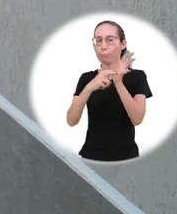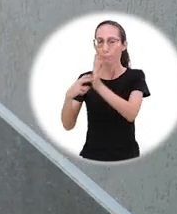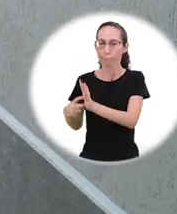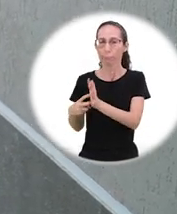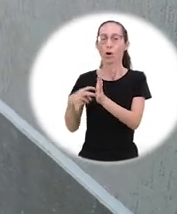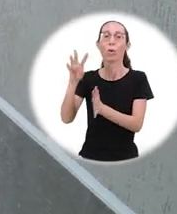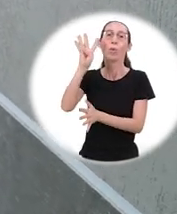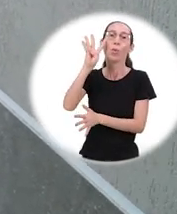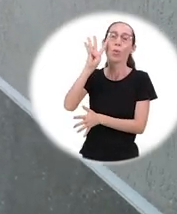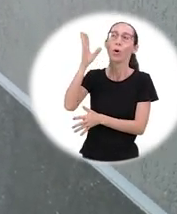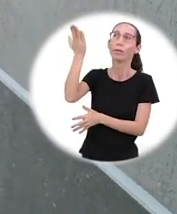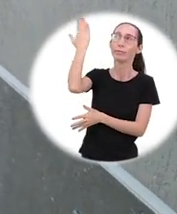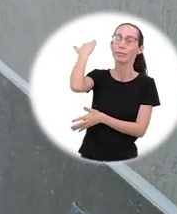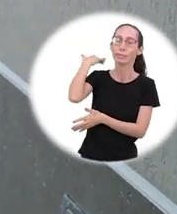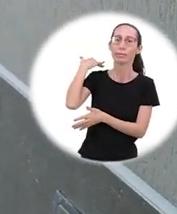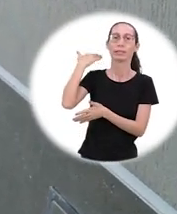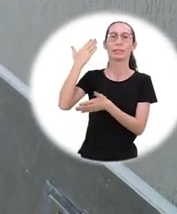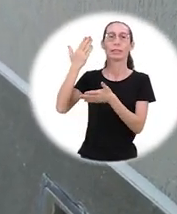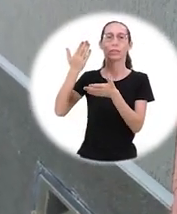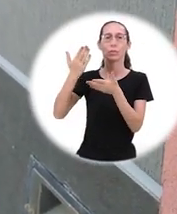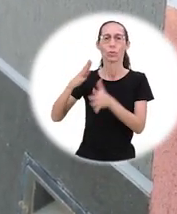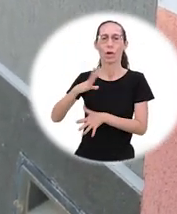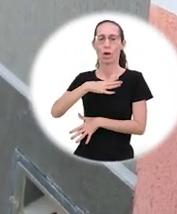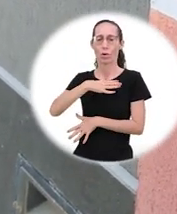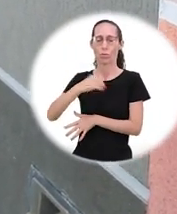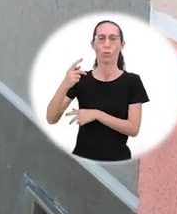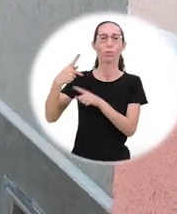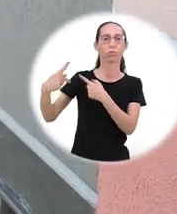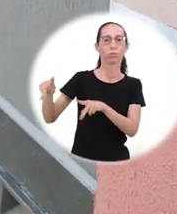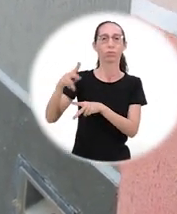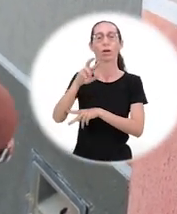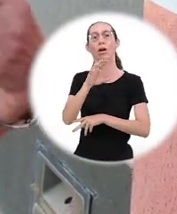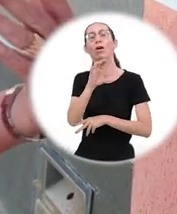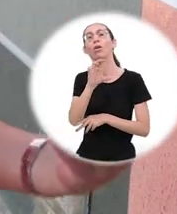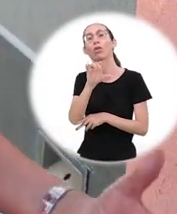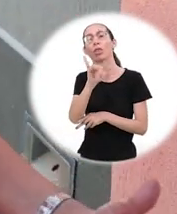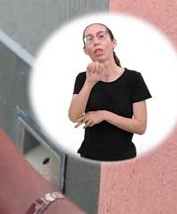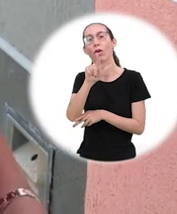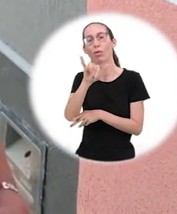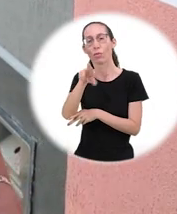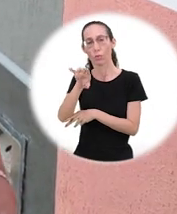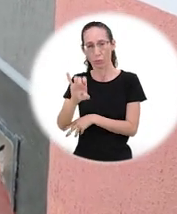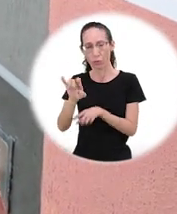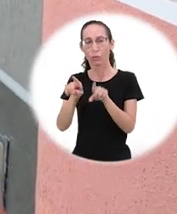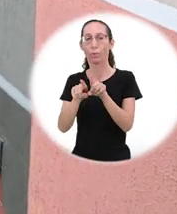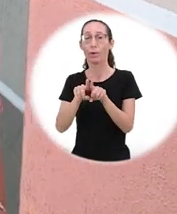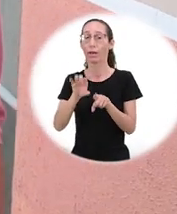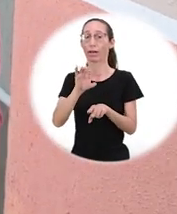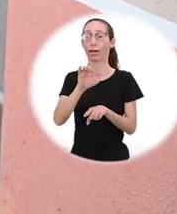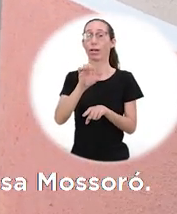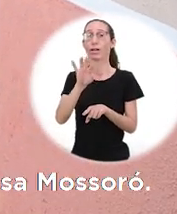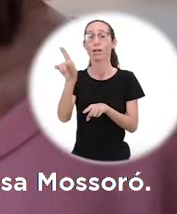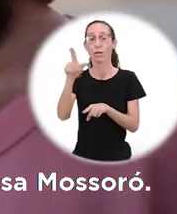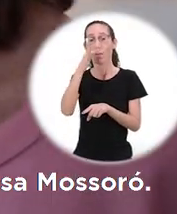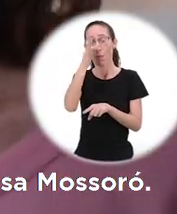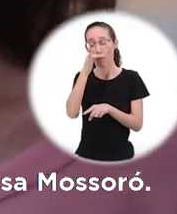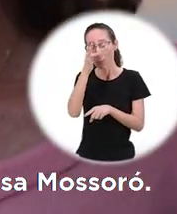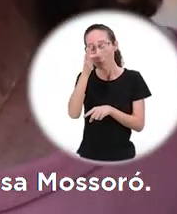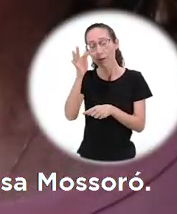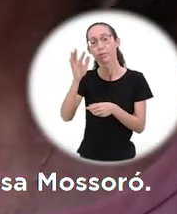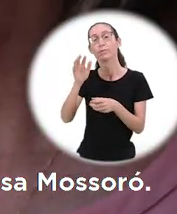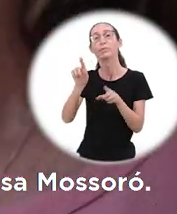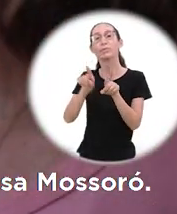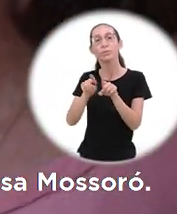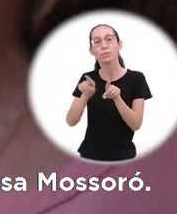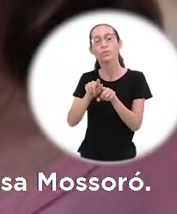É bem verdade que já trabalhamos muito, que já superamos muitas dificuldades. Mas também é